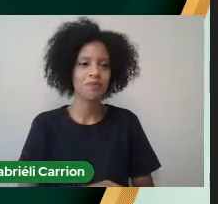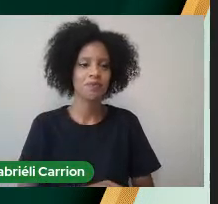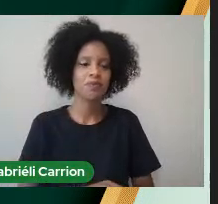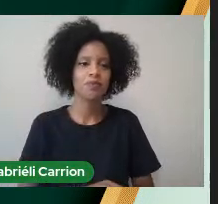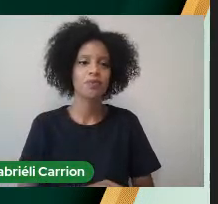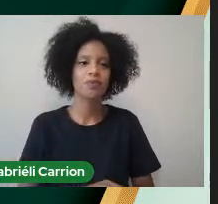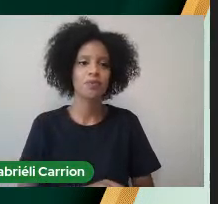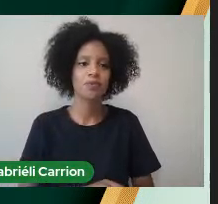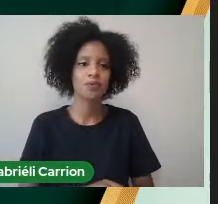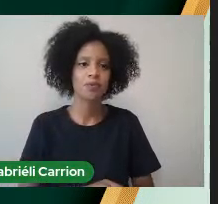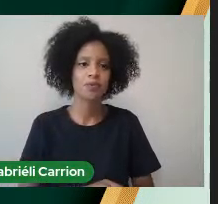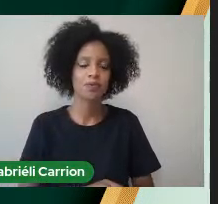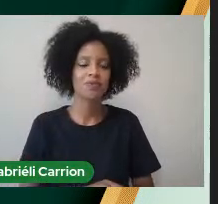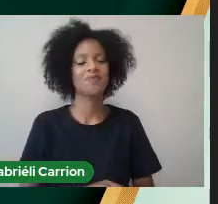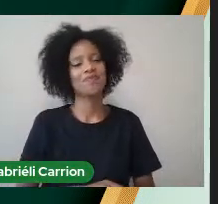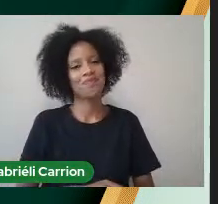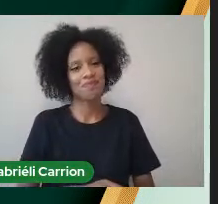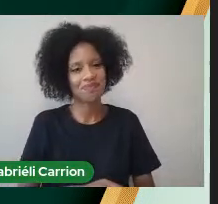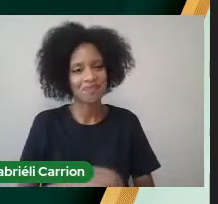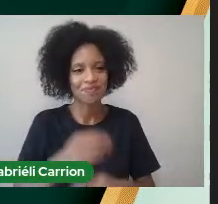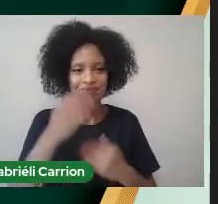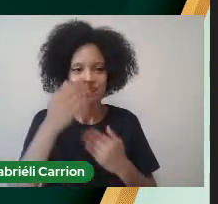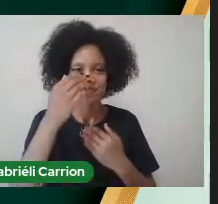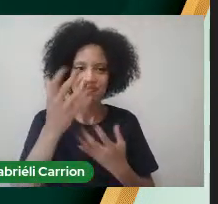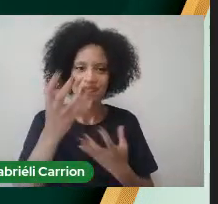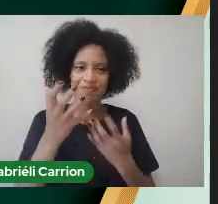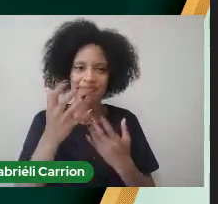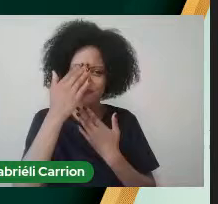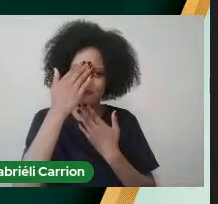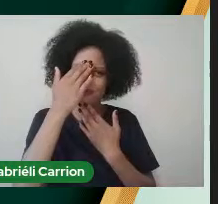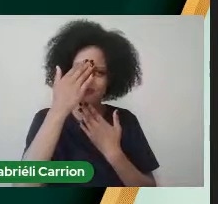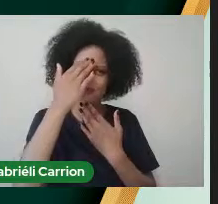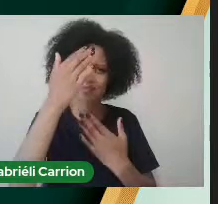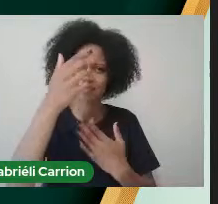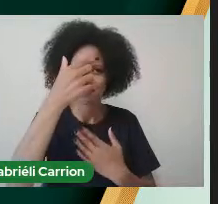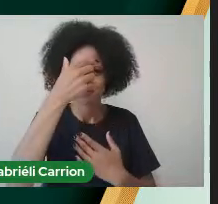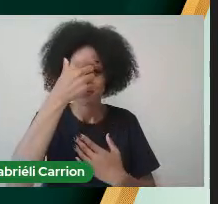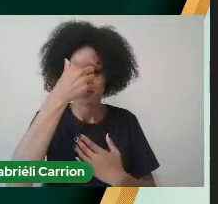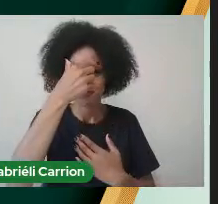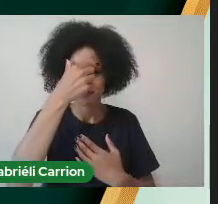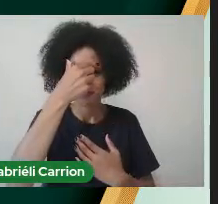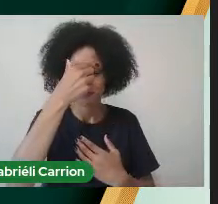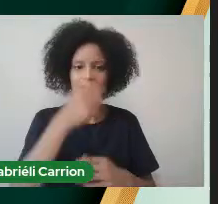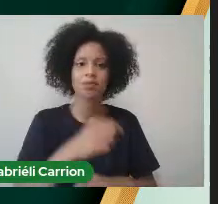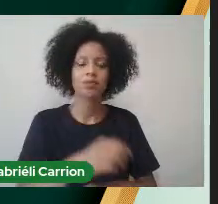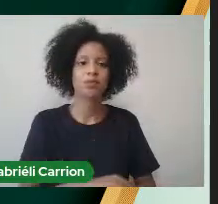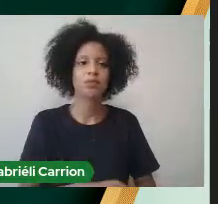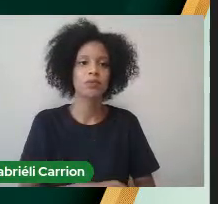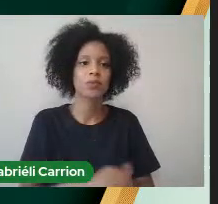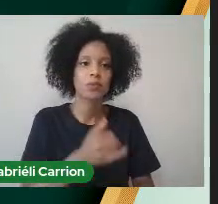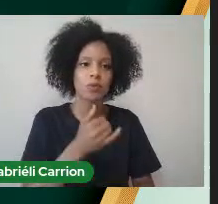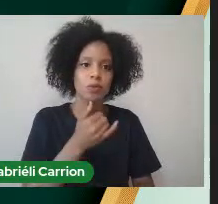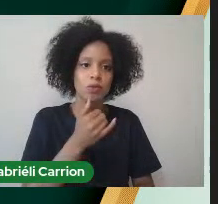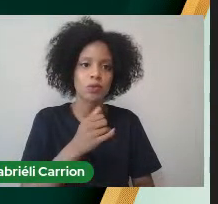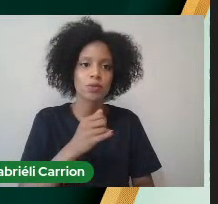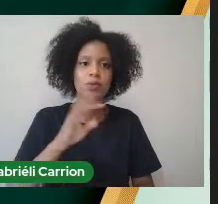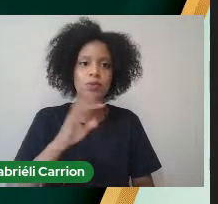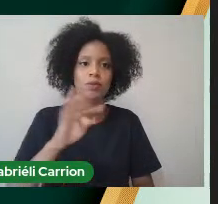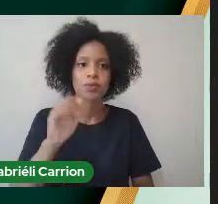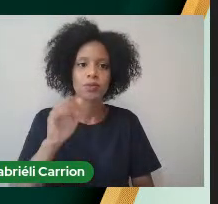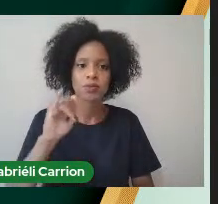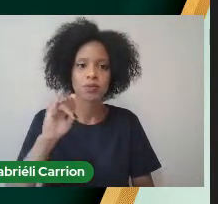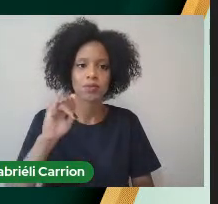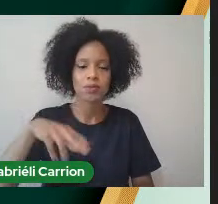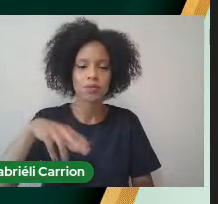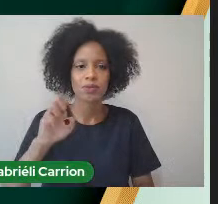Eu queria agradecer A Unipampa Por essa Tayane Melo